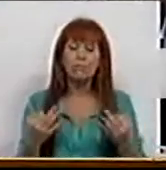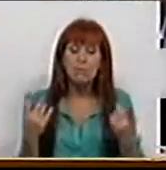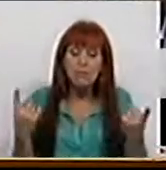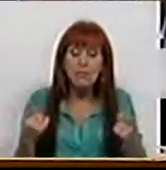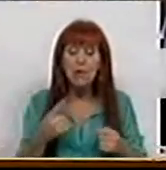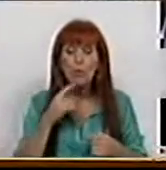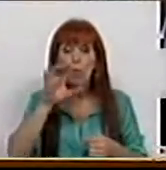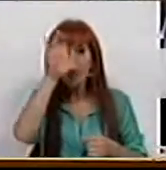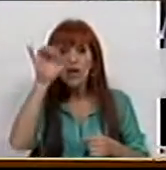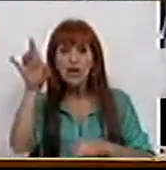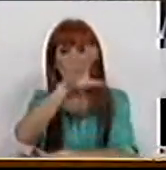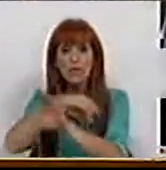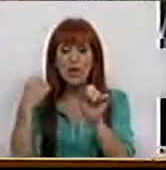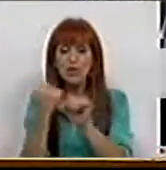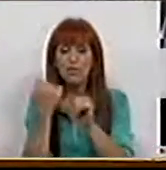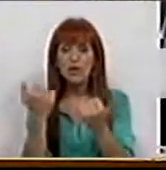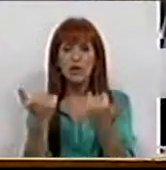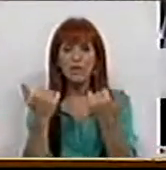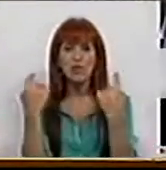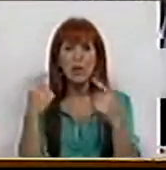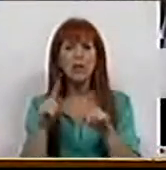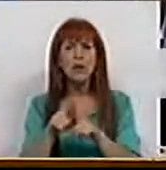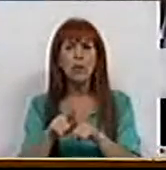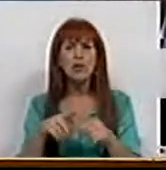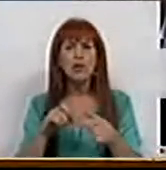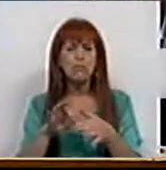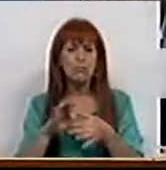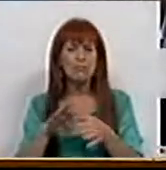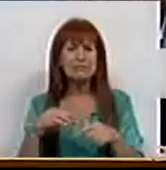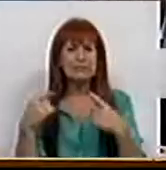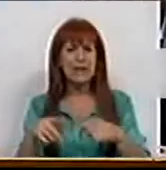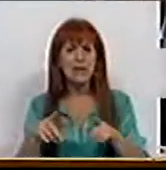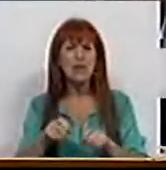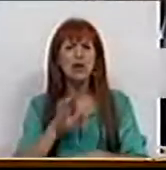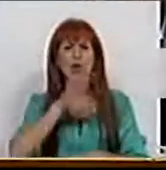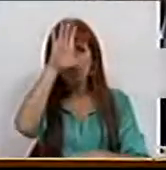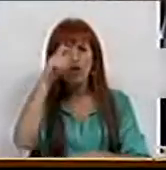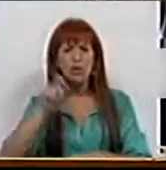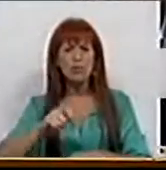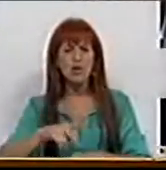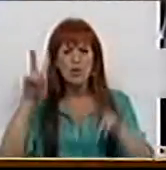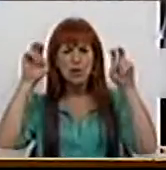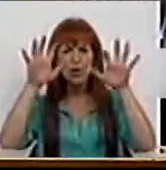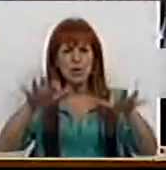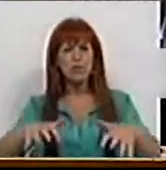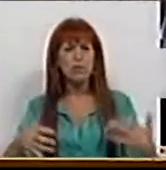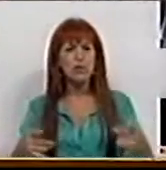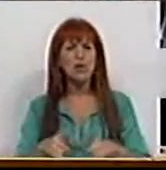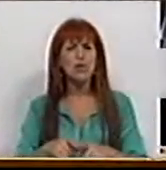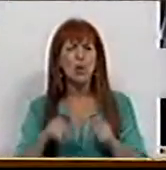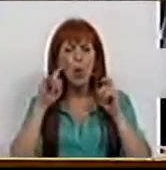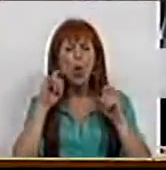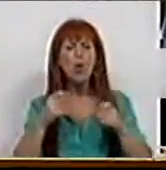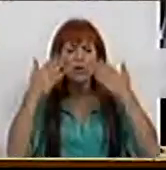em muitos países da Europa os serviços de informação têm competências deste chefe. E, Sra. Ministro da Presidência dos Assuntos Parlamentares, e o